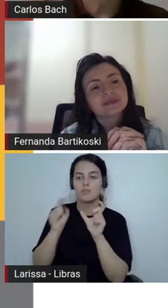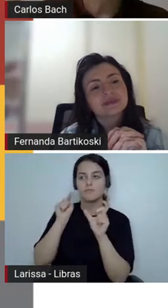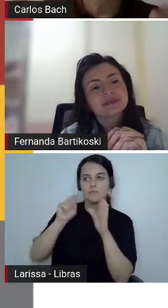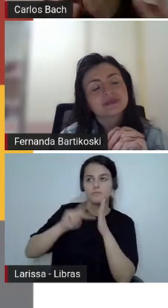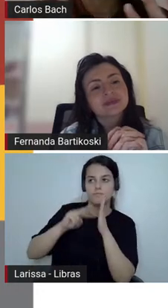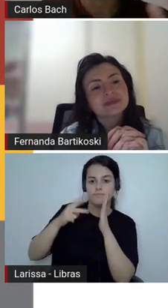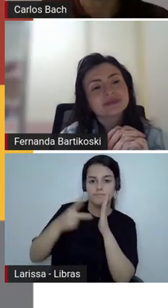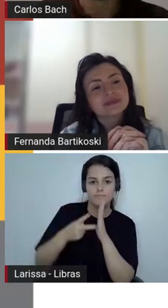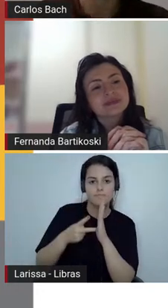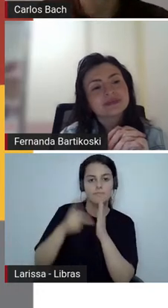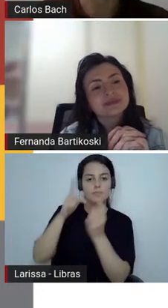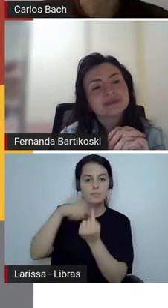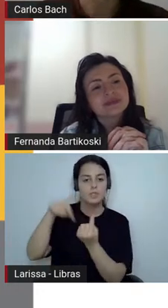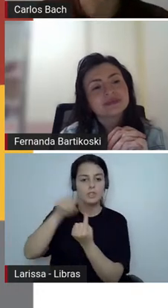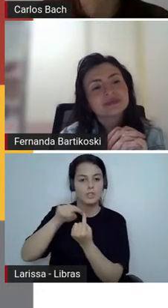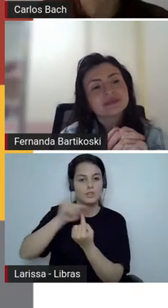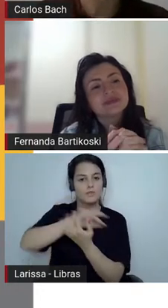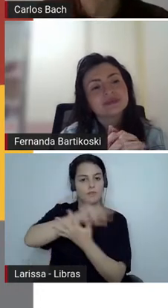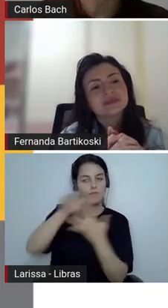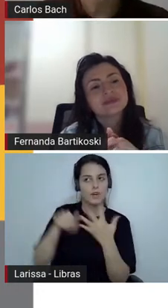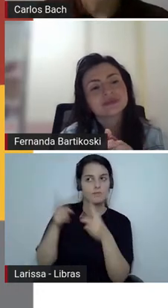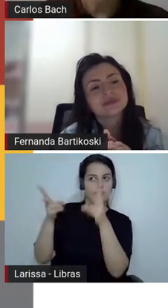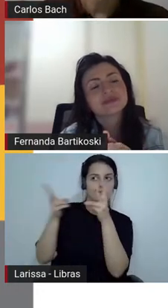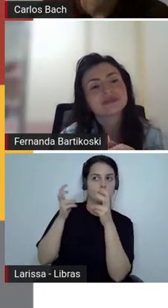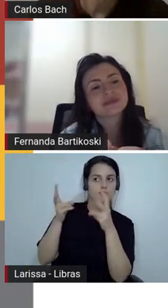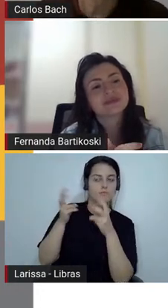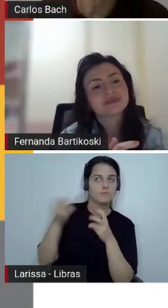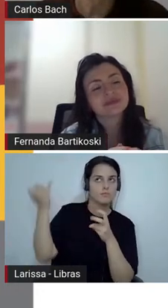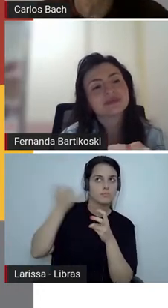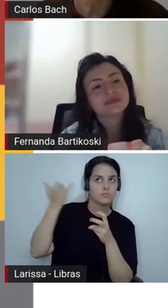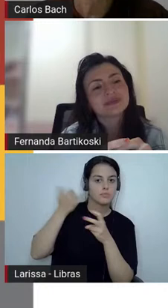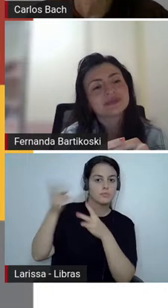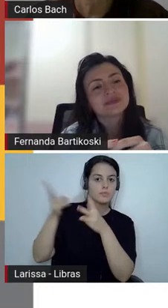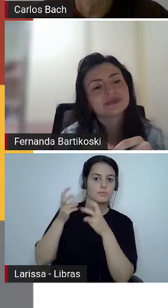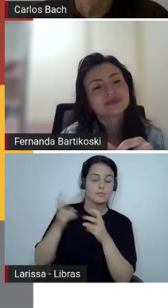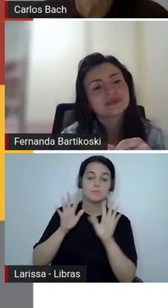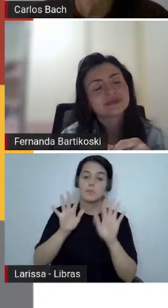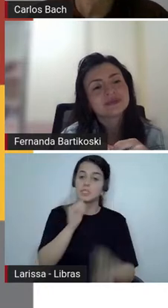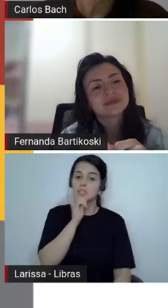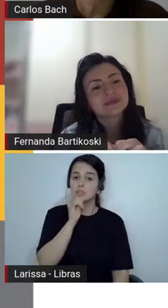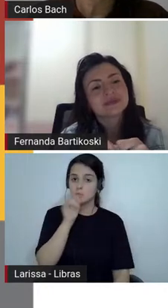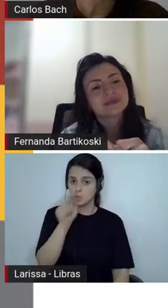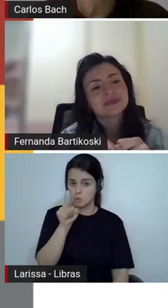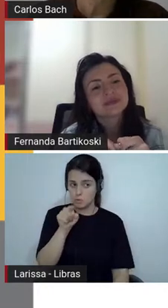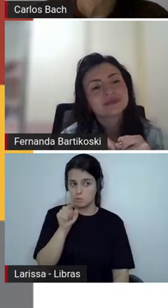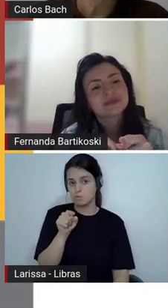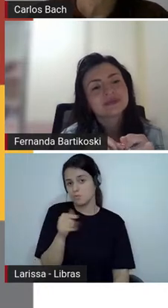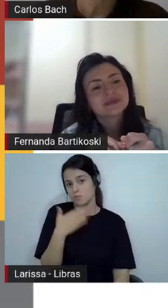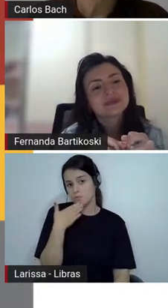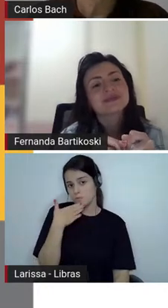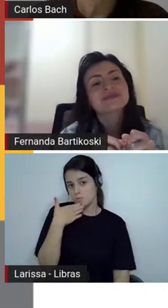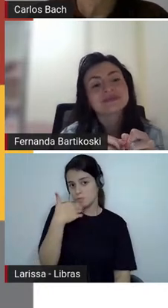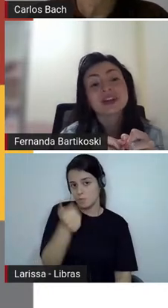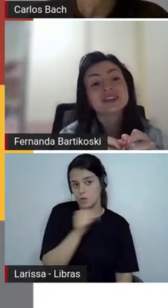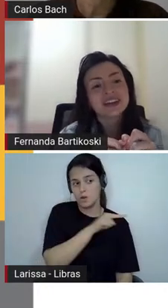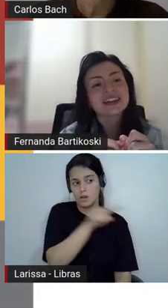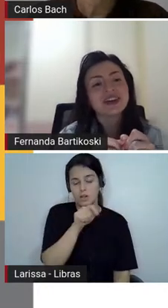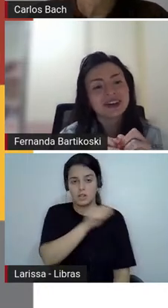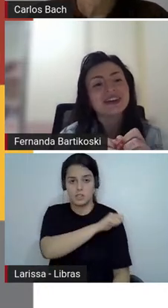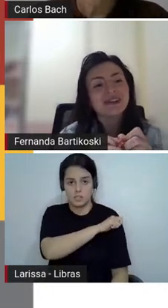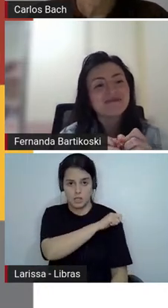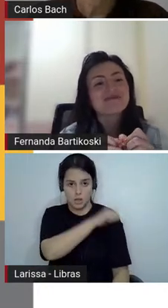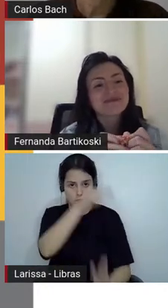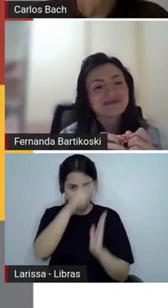vão fazer uma fica a critério de vocês a sugestão é que a gente leia porque eles também gostam de ouvir a gente leia nossa